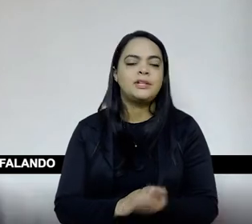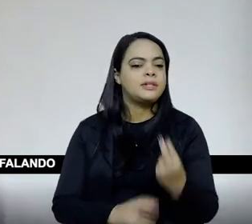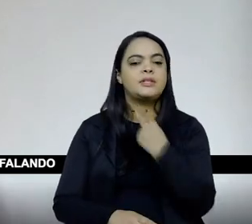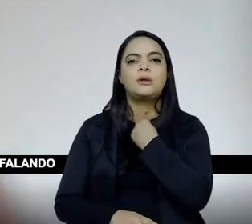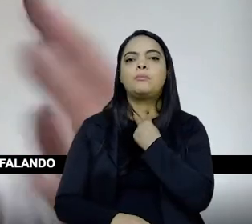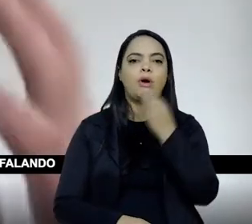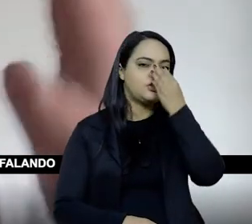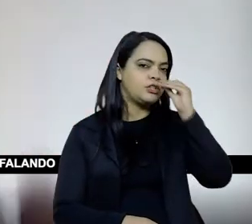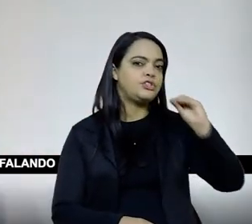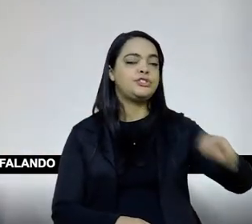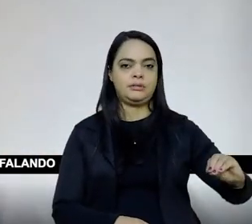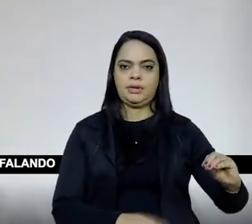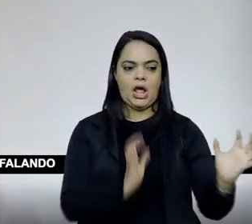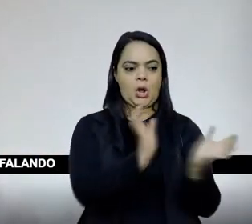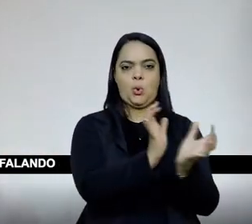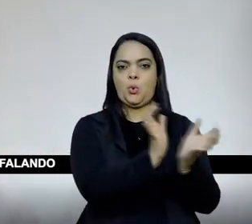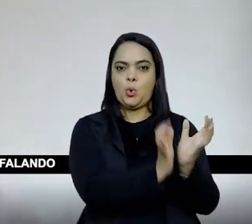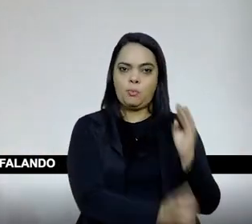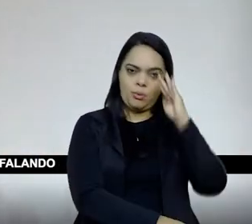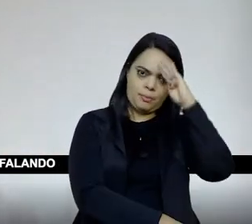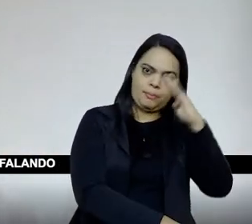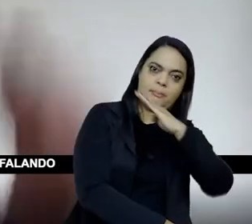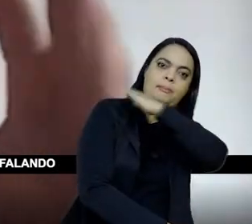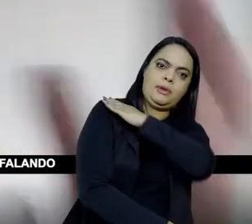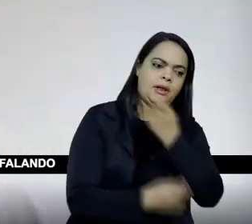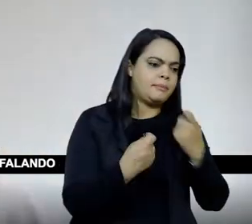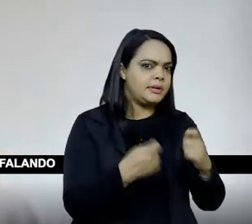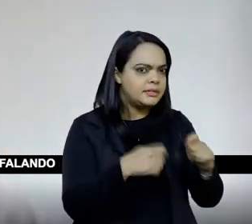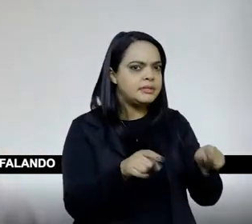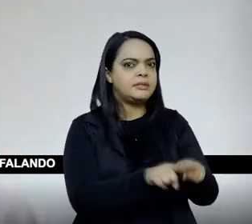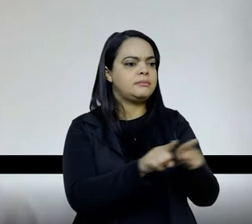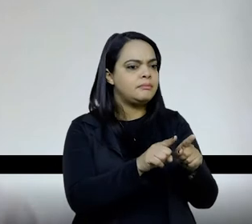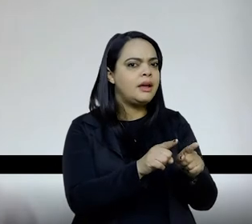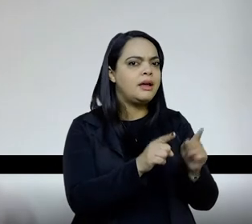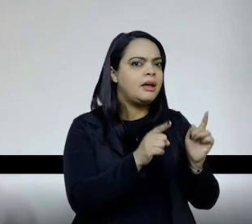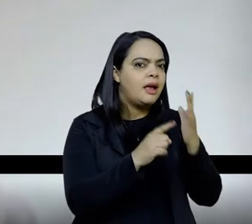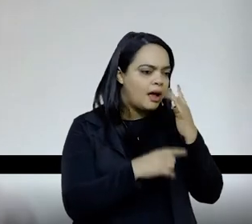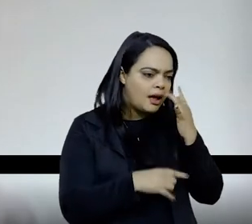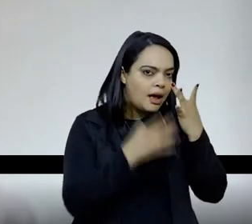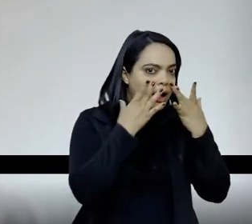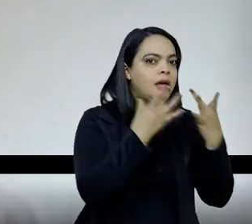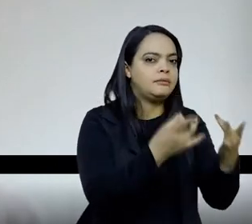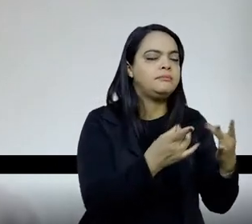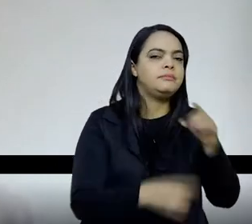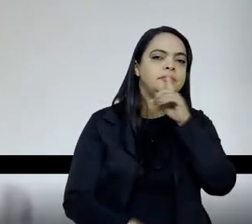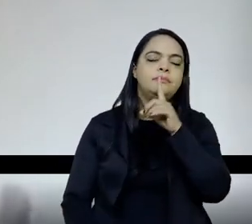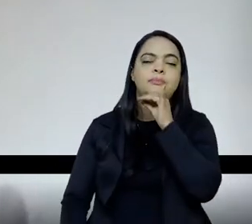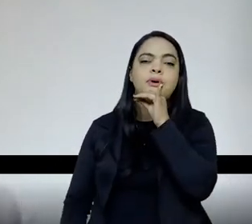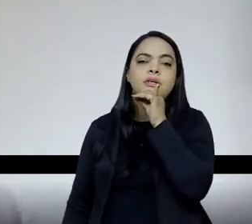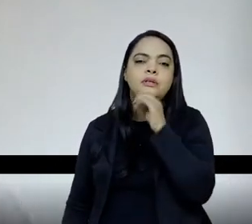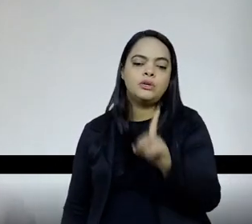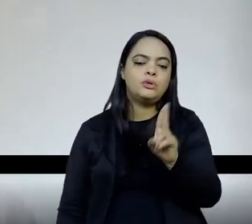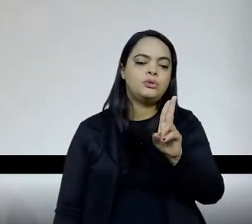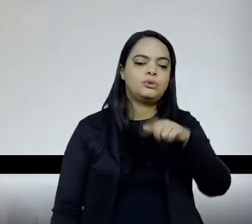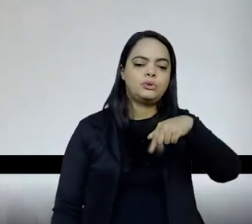desprezados como grupos que merecem o nosso olhar específico, quer dizer, eu estava falando do Duque de Caxias, você pode,